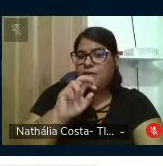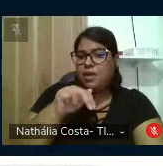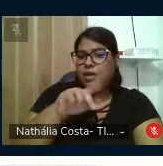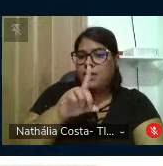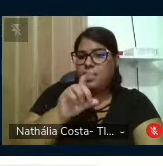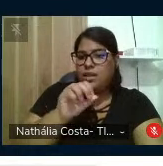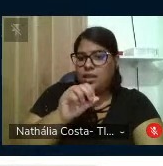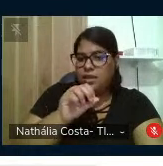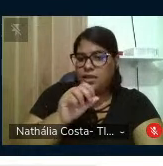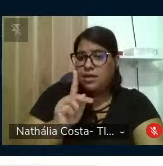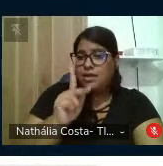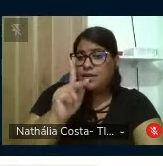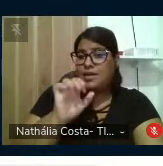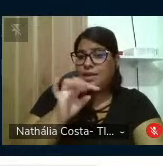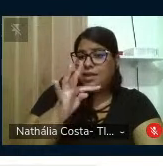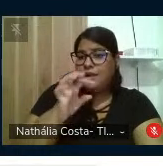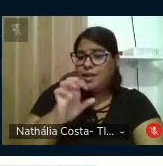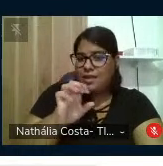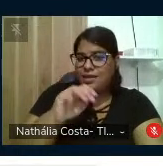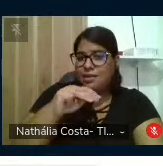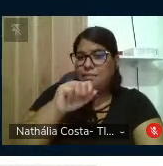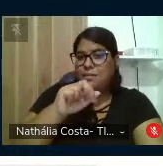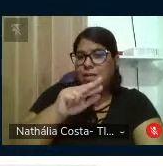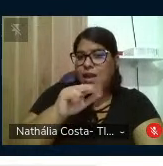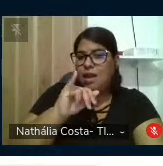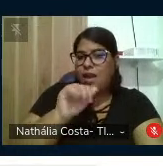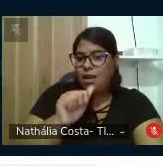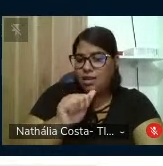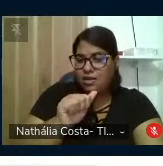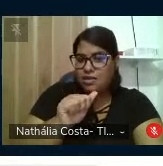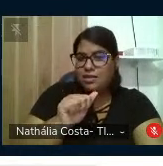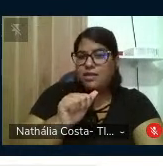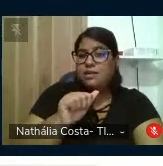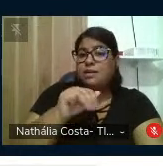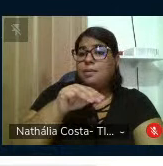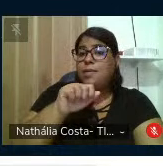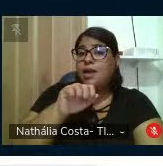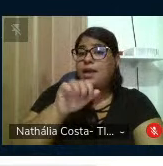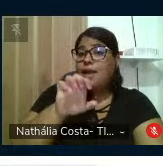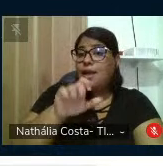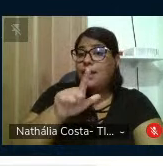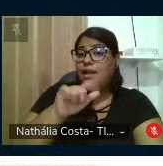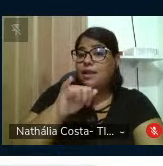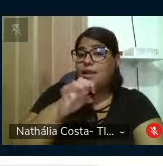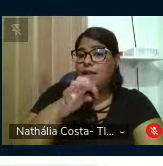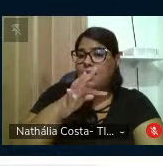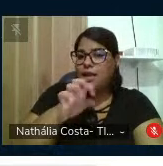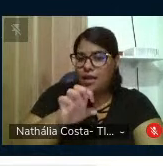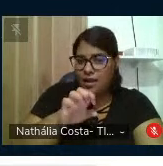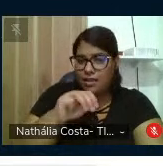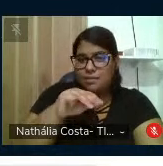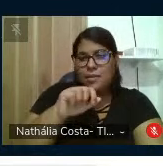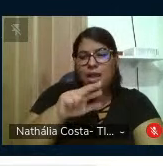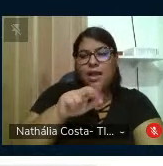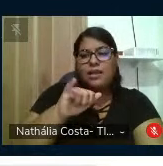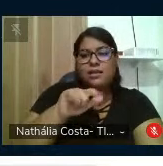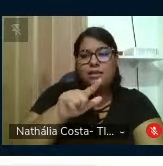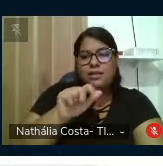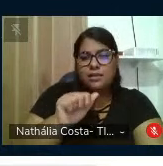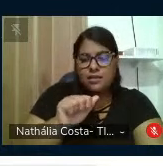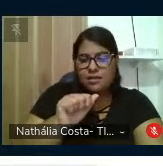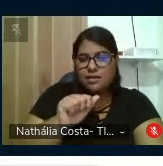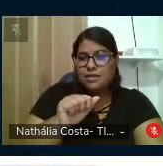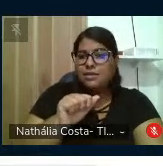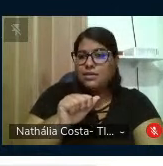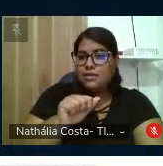Neto, Kate Limeira, Maria do Carmo Soares, Maria Eliette Santiago, Marília Gabriela Guedes,